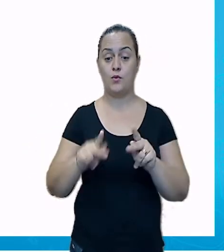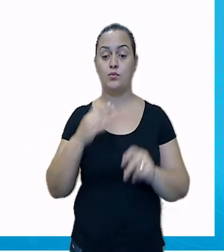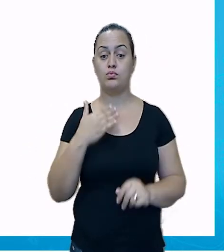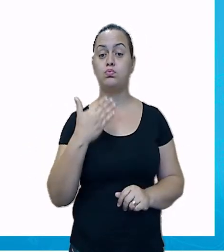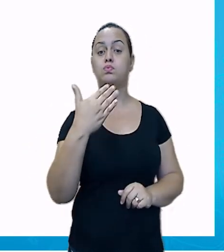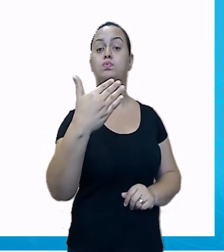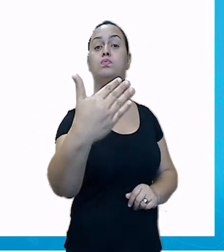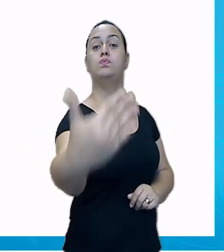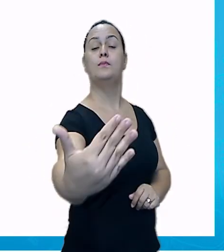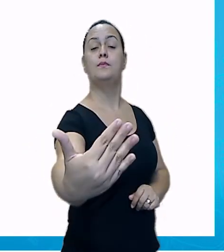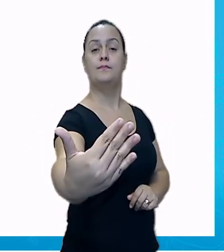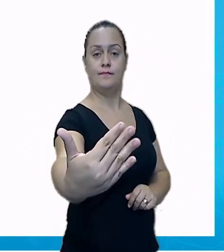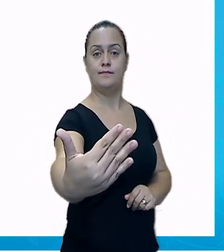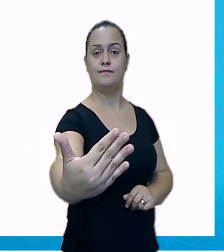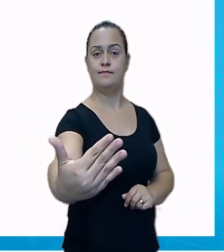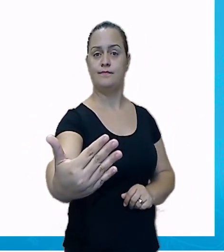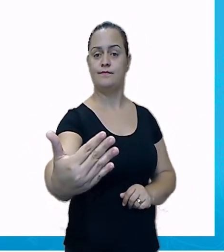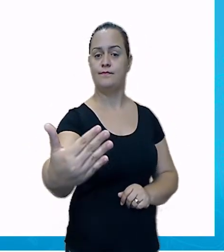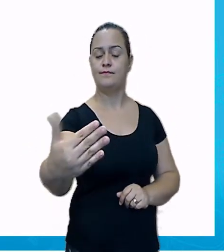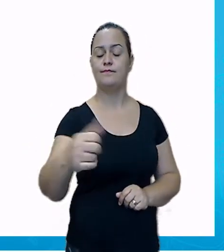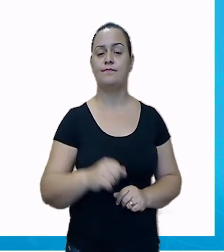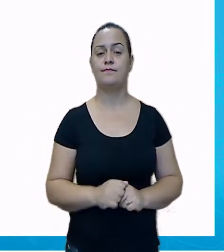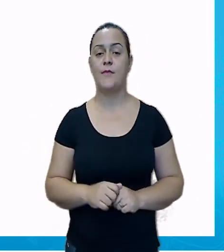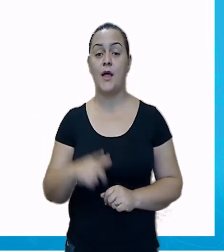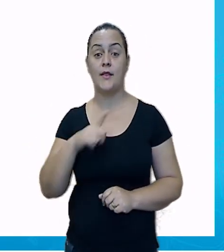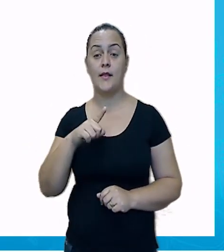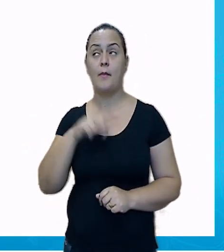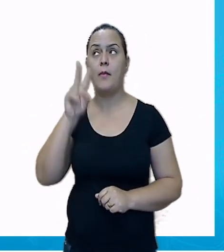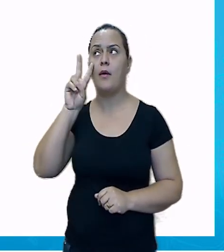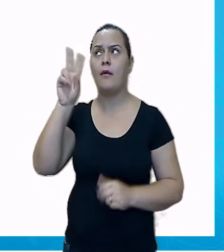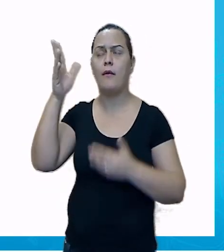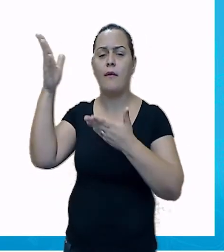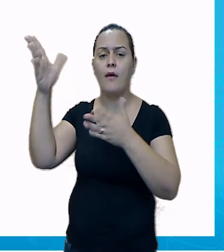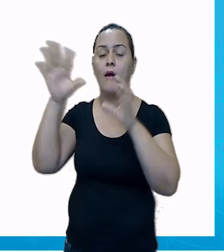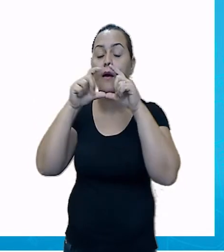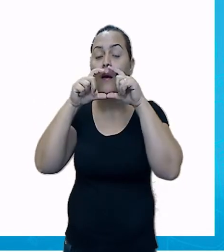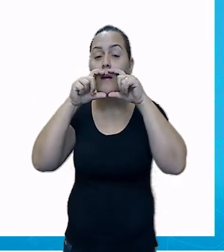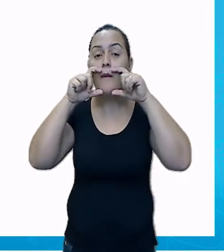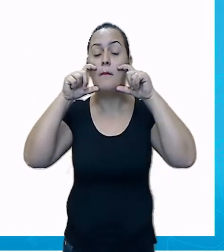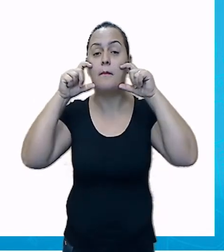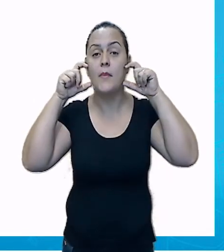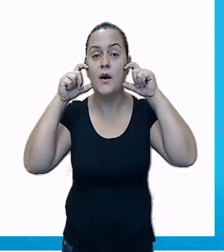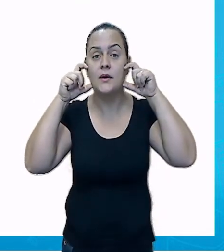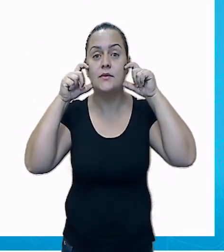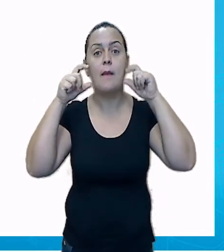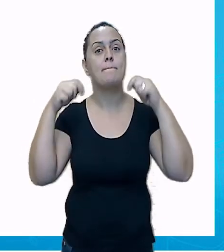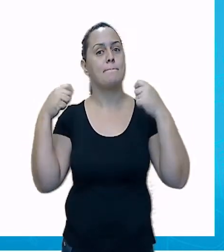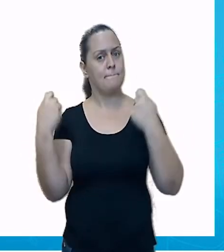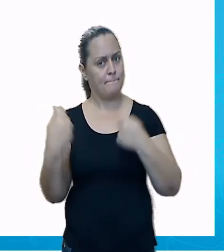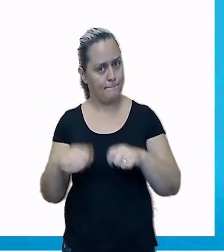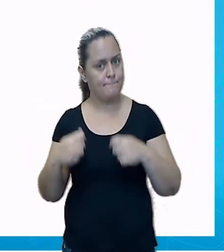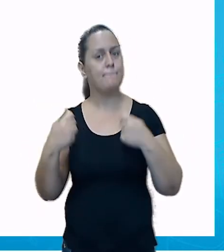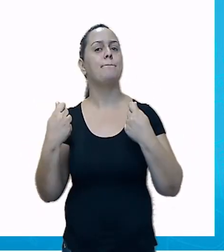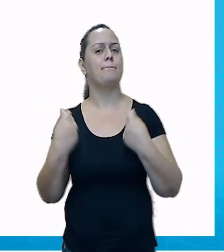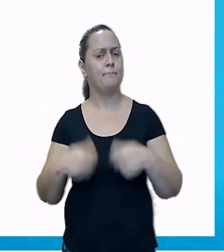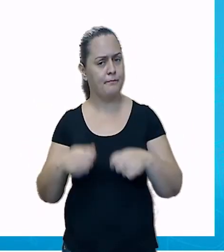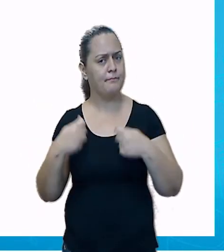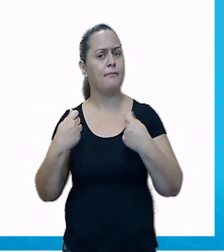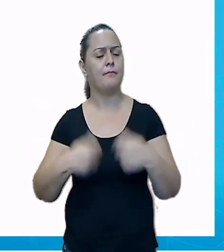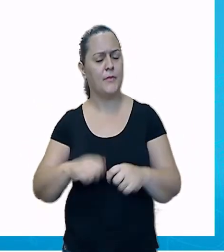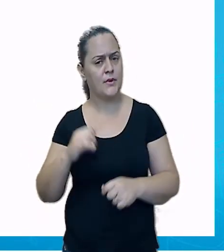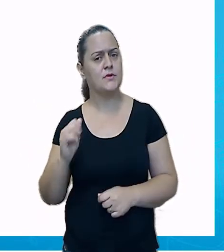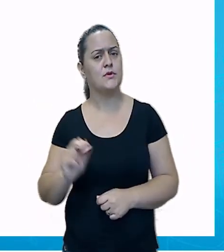deixando de usar o quê? A máscara. Se nós retornarmos às aulas presenciais, nós não